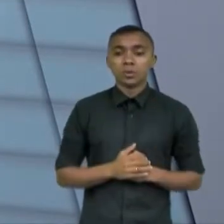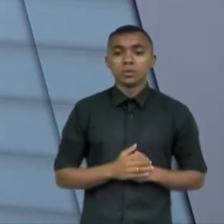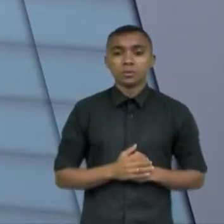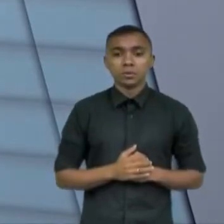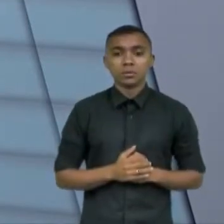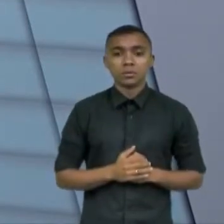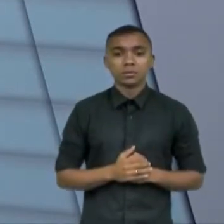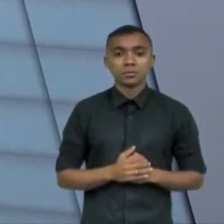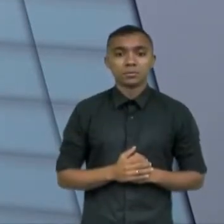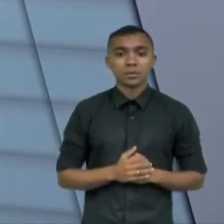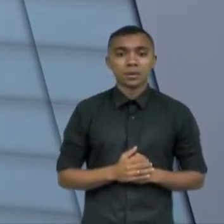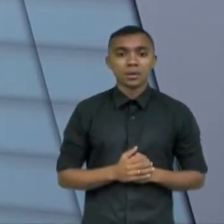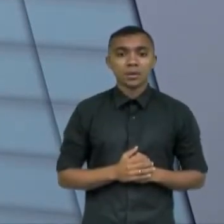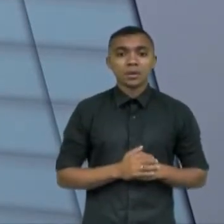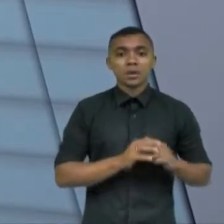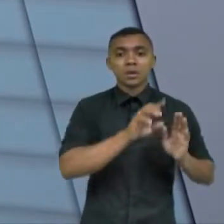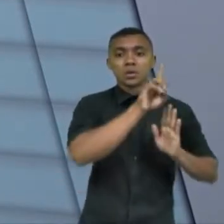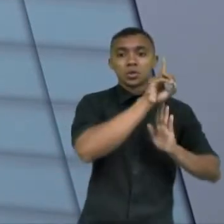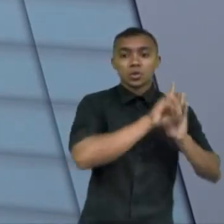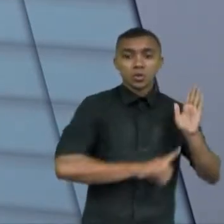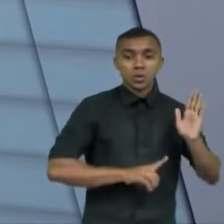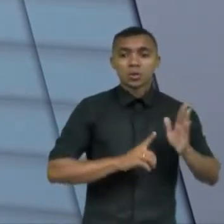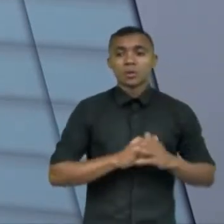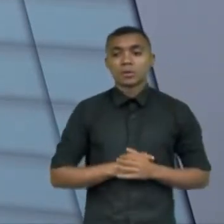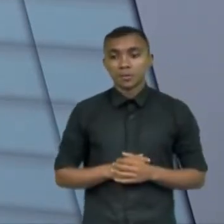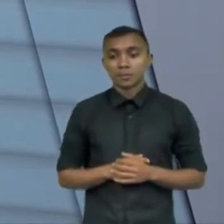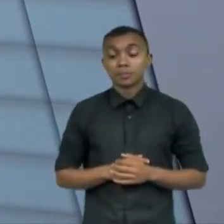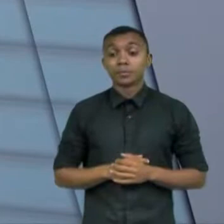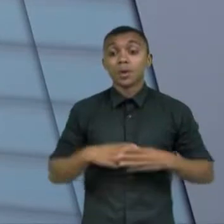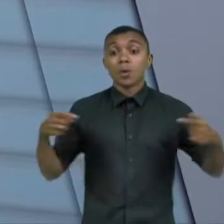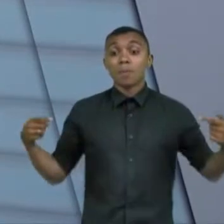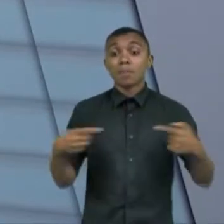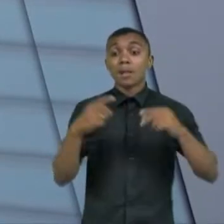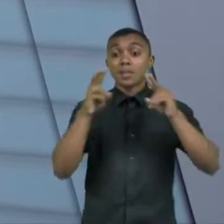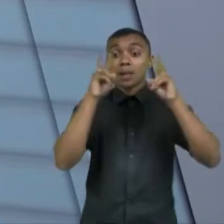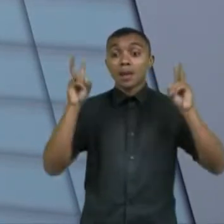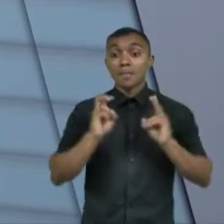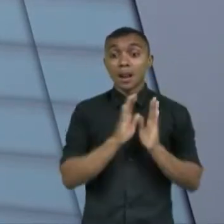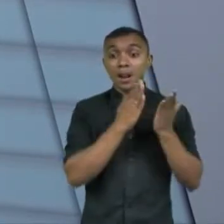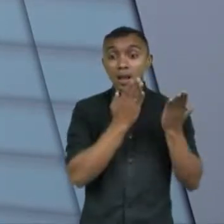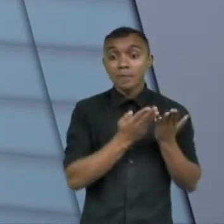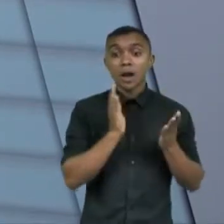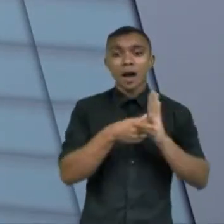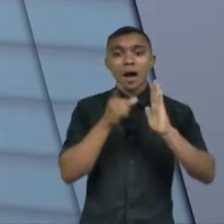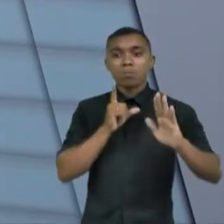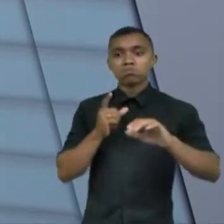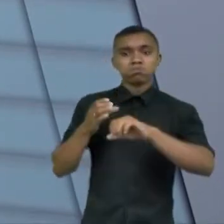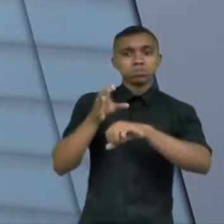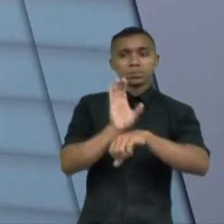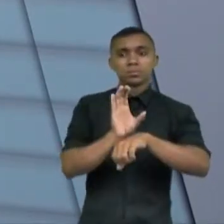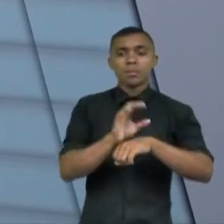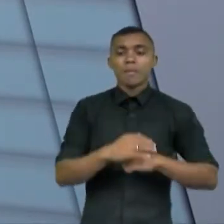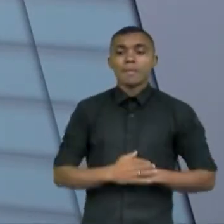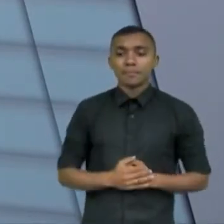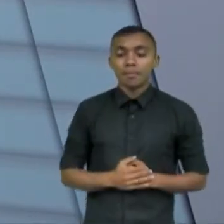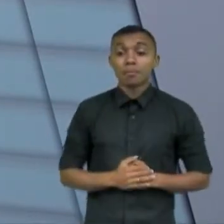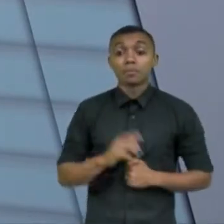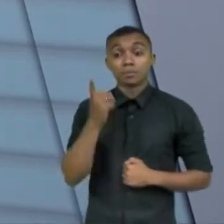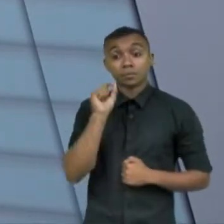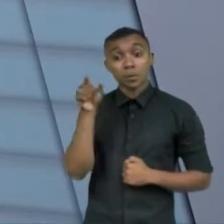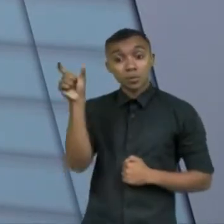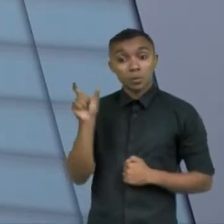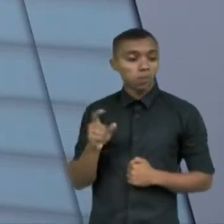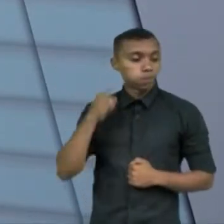e a realidade tema de um livro que acaba de ser lançado por uma advogada,